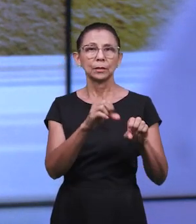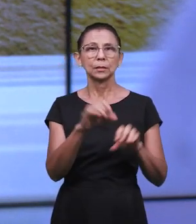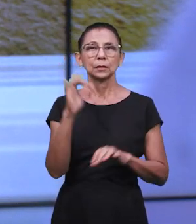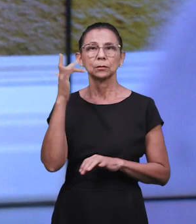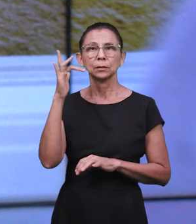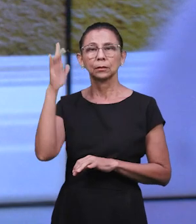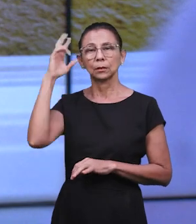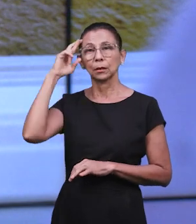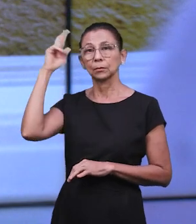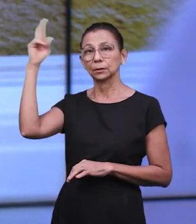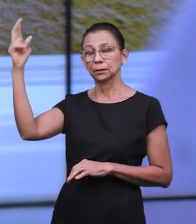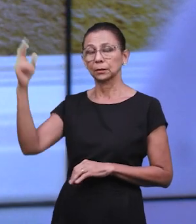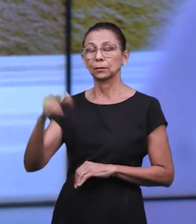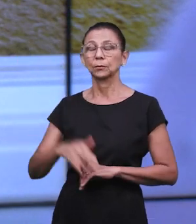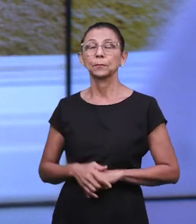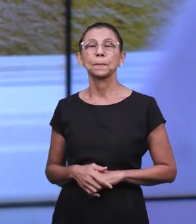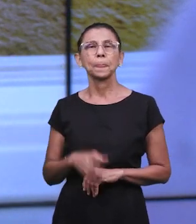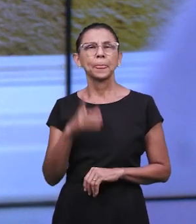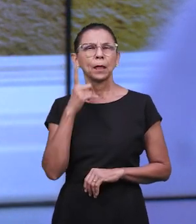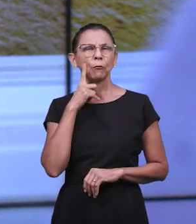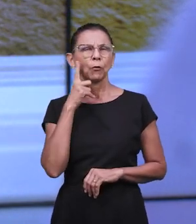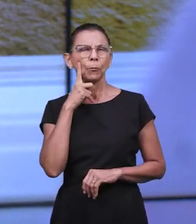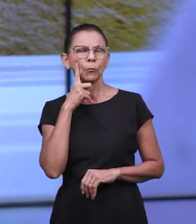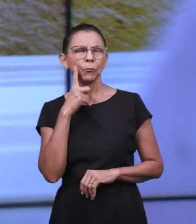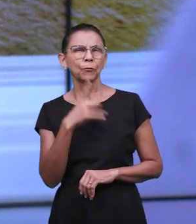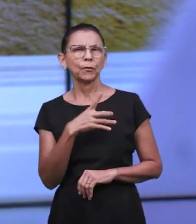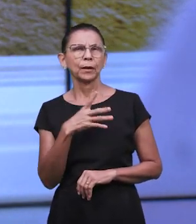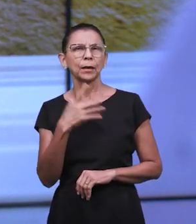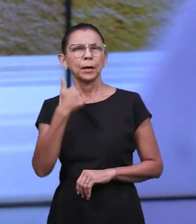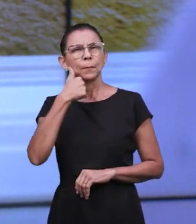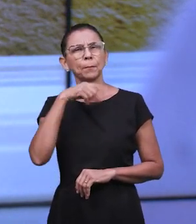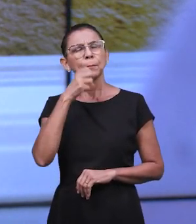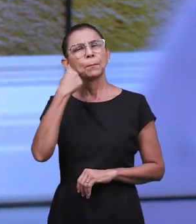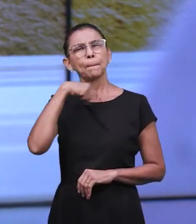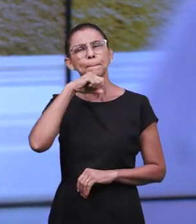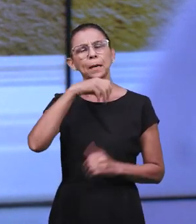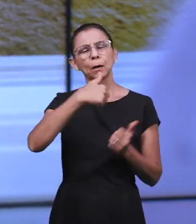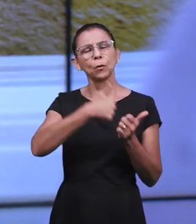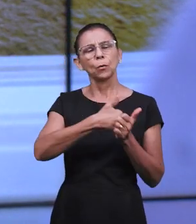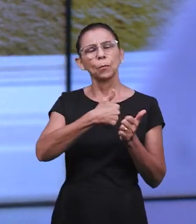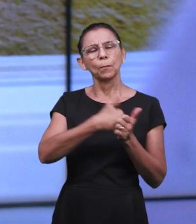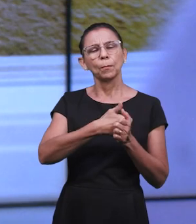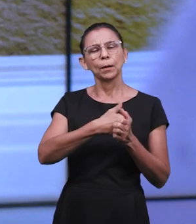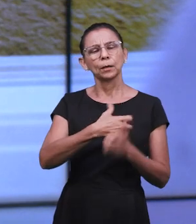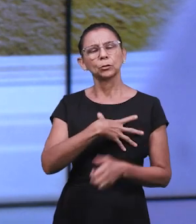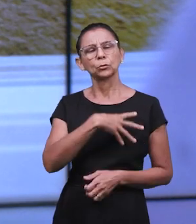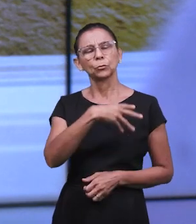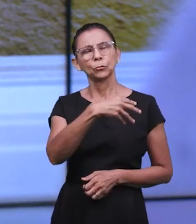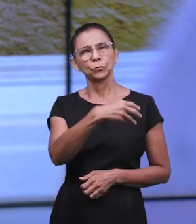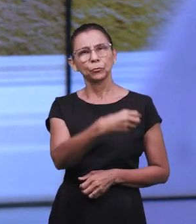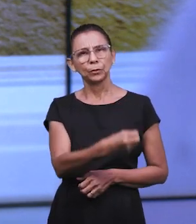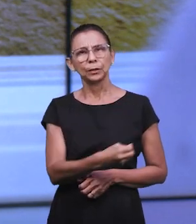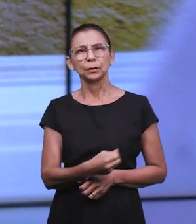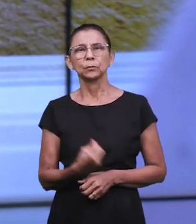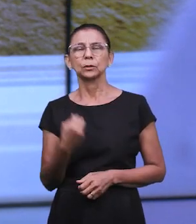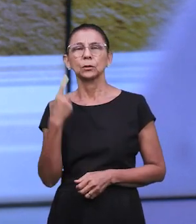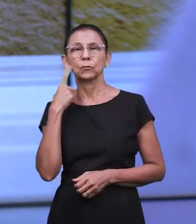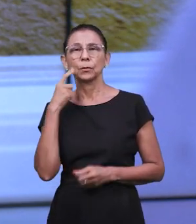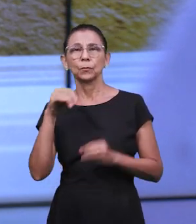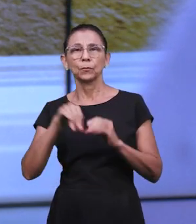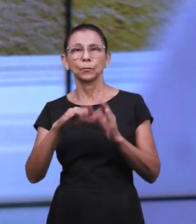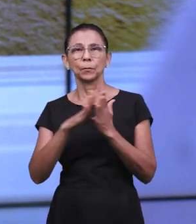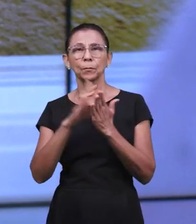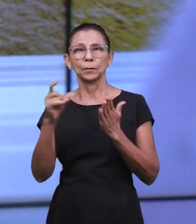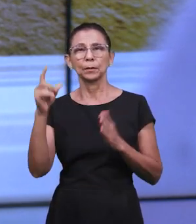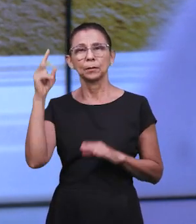temor do Senhor, vamos conversar a respeito do acompanhamento dos pais, tomando como cenário a história de Esther